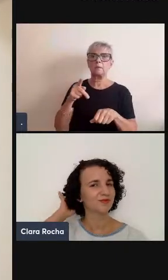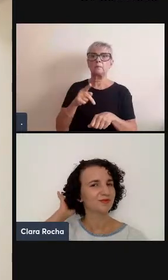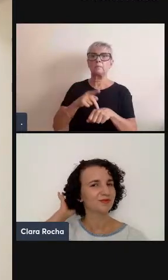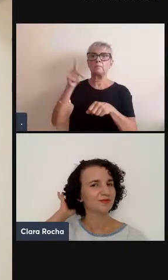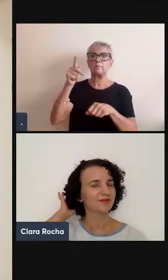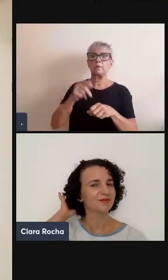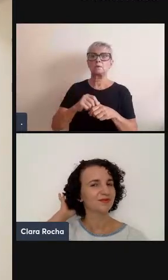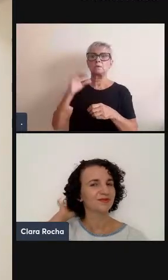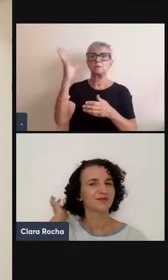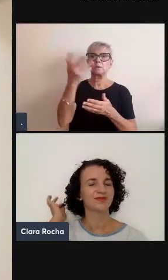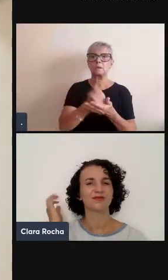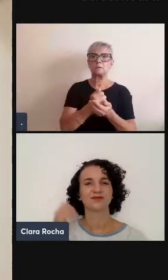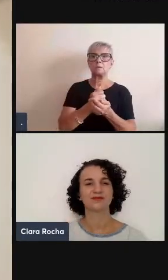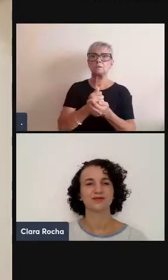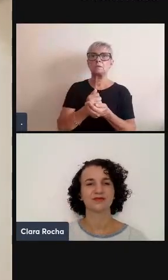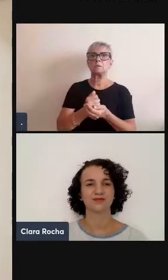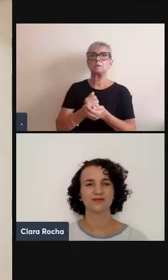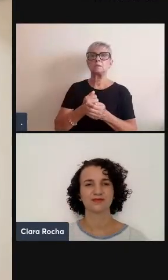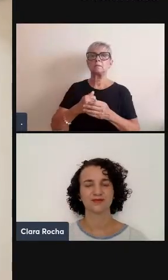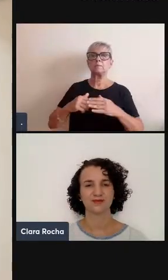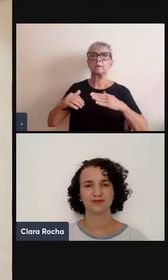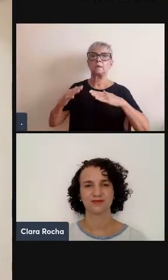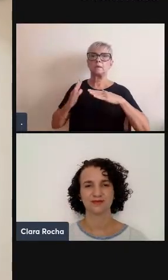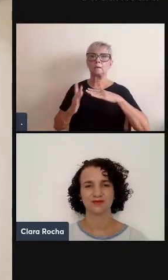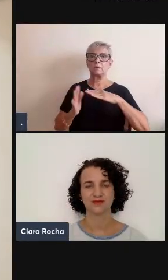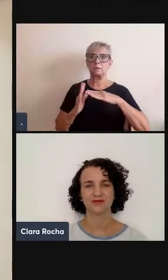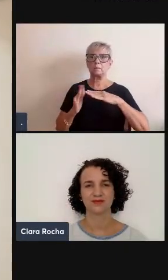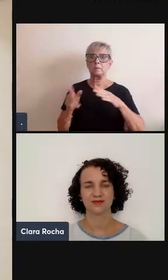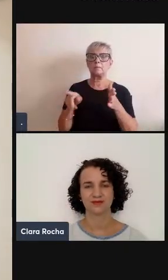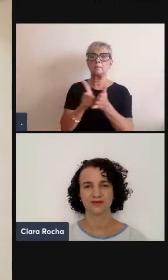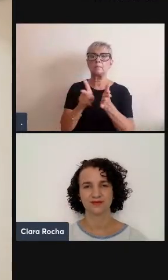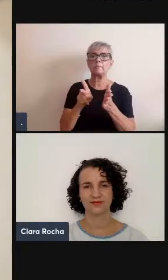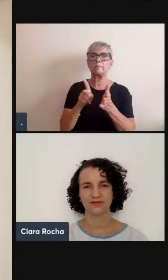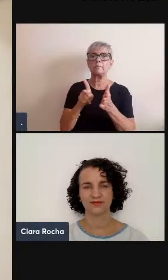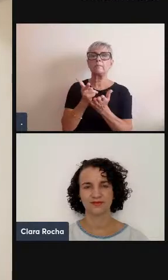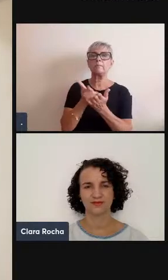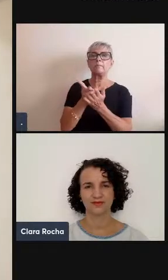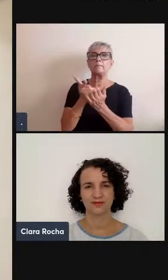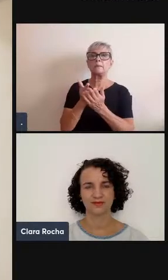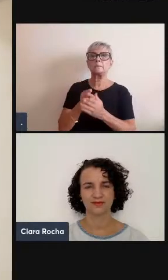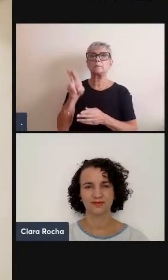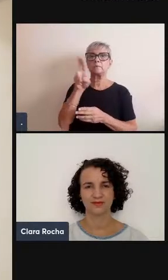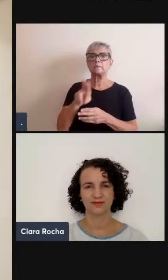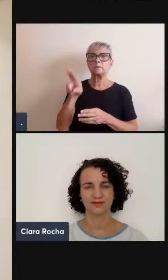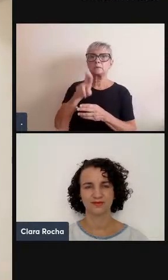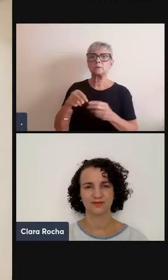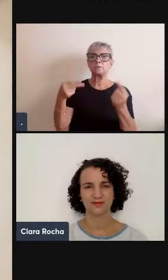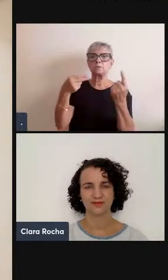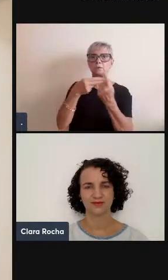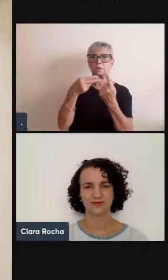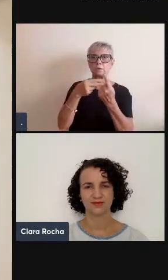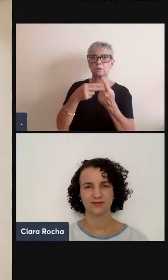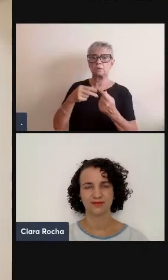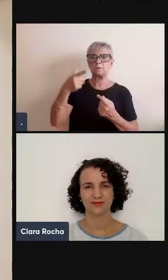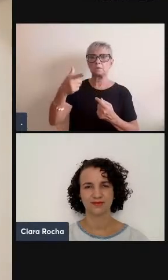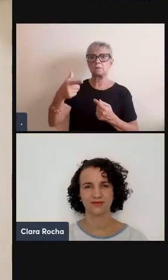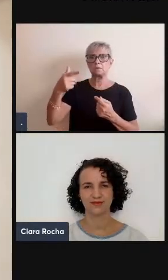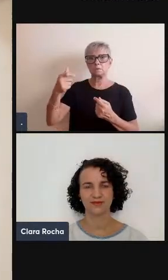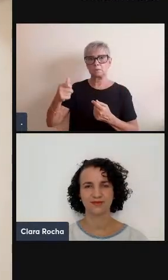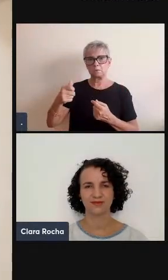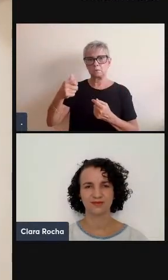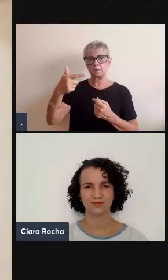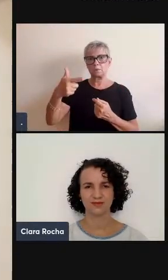contemporaneidade pela mesma universidade, na Escola Guignard, em 2012. Concluiu seu